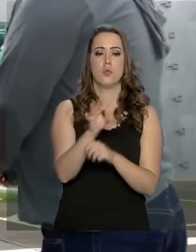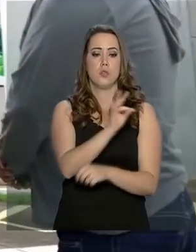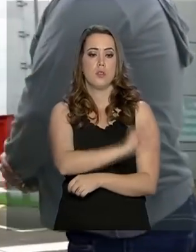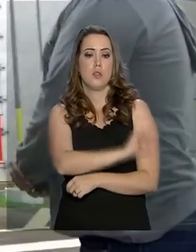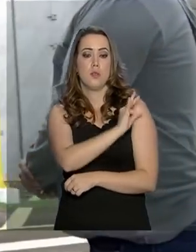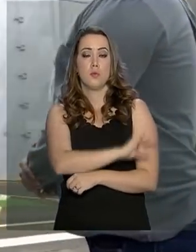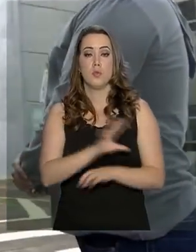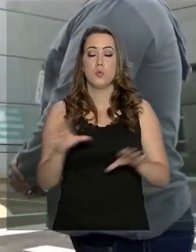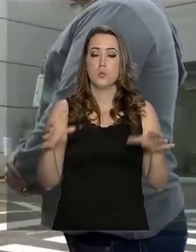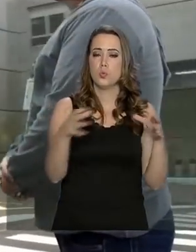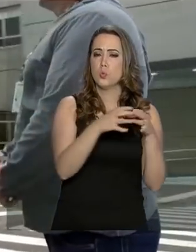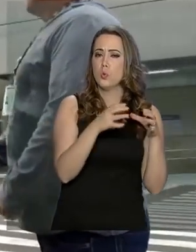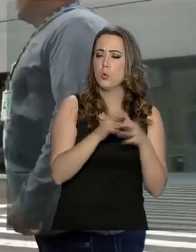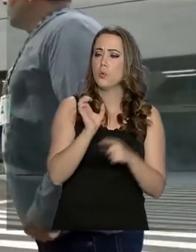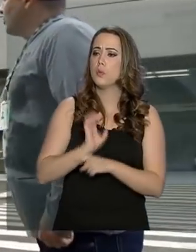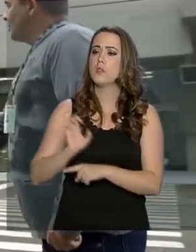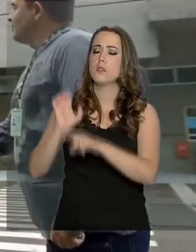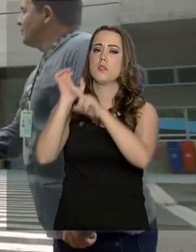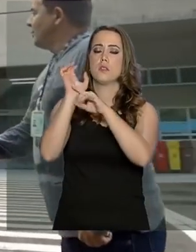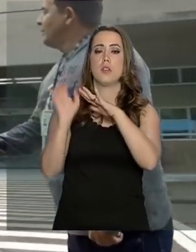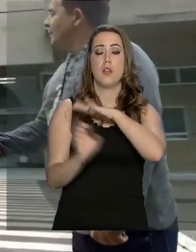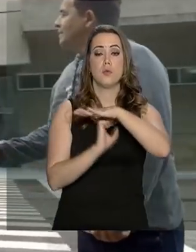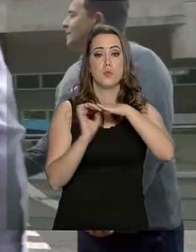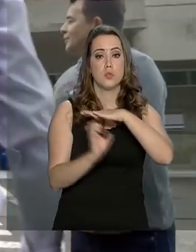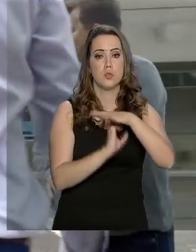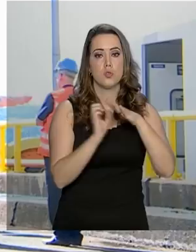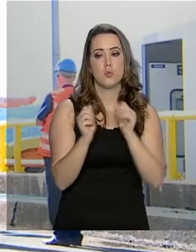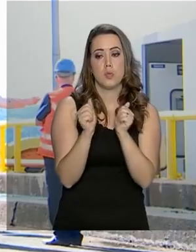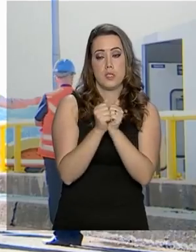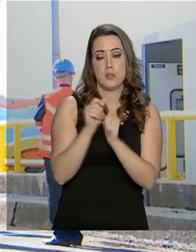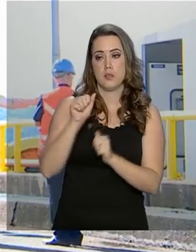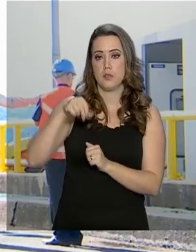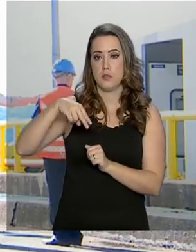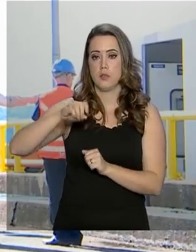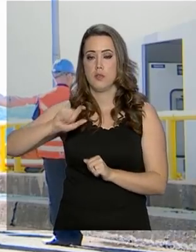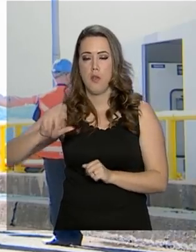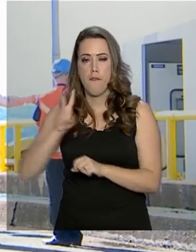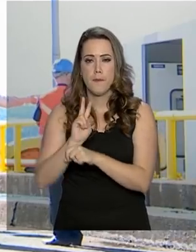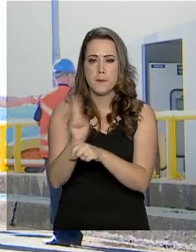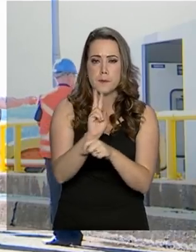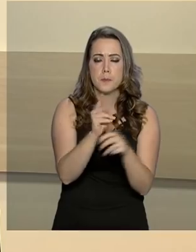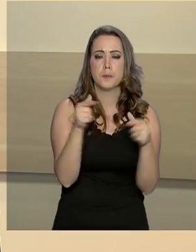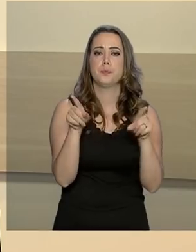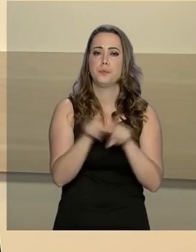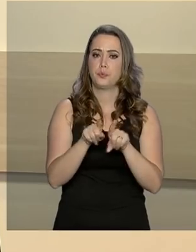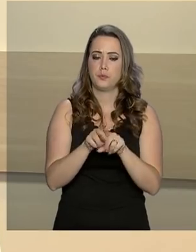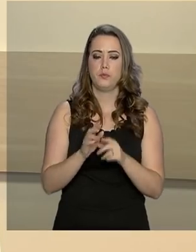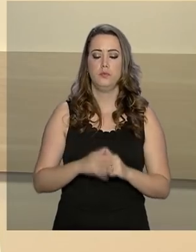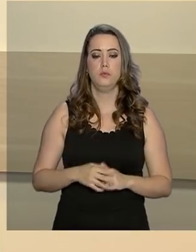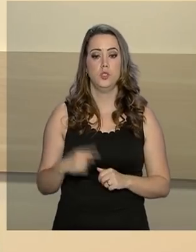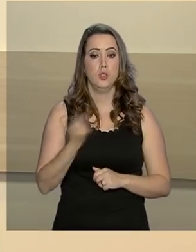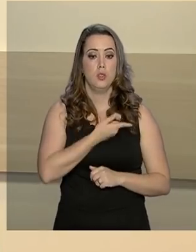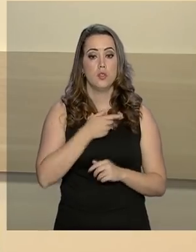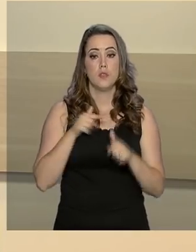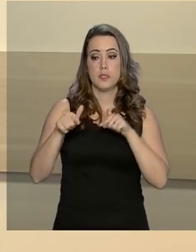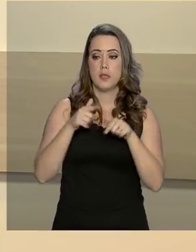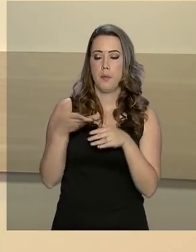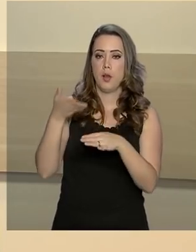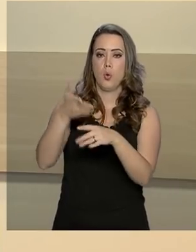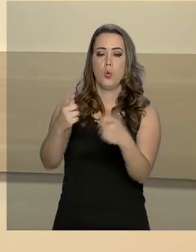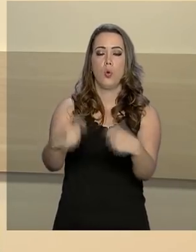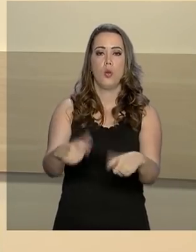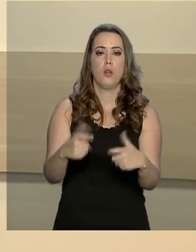agências estaduais e de empresas conveniadas com a ANEL, vão fazer as vistorias. Quando estivermos em campo, nós vamos